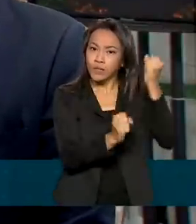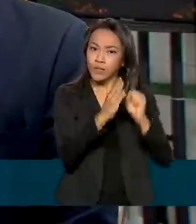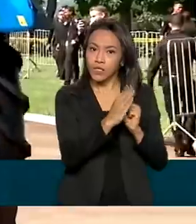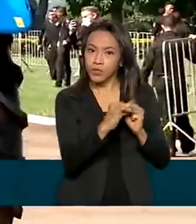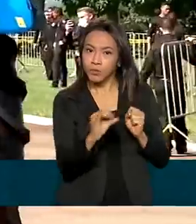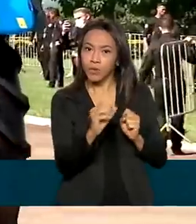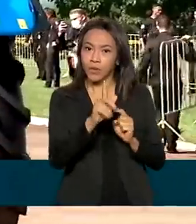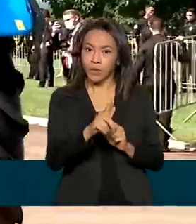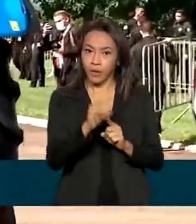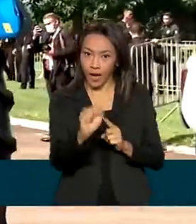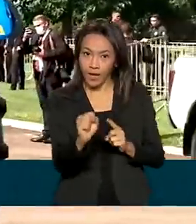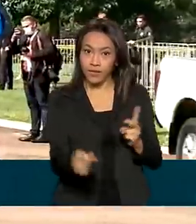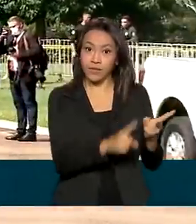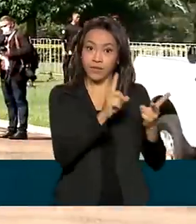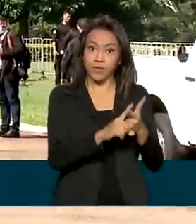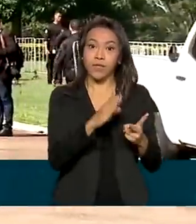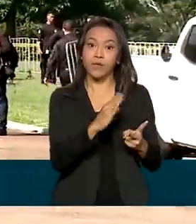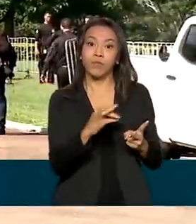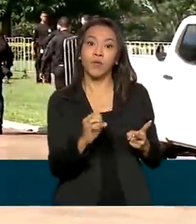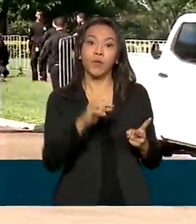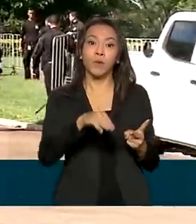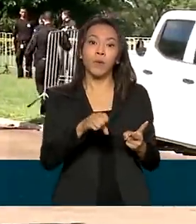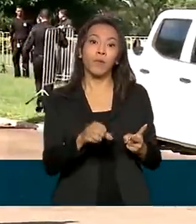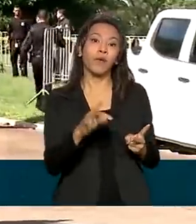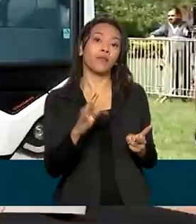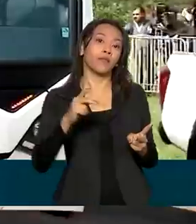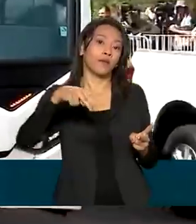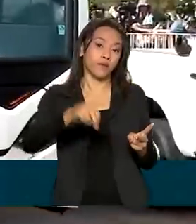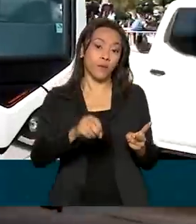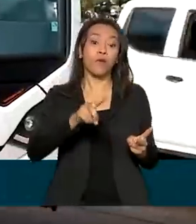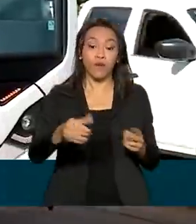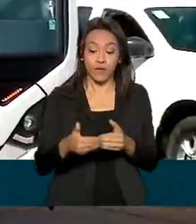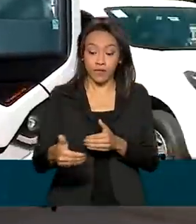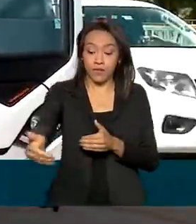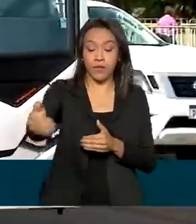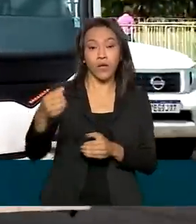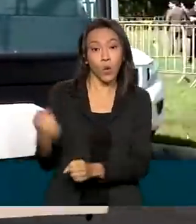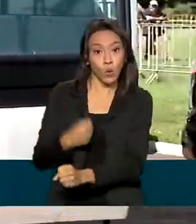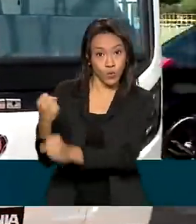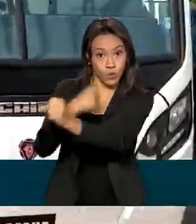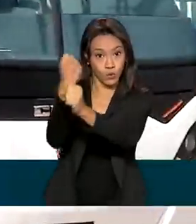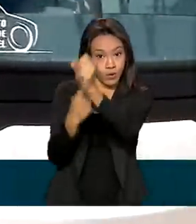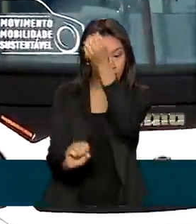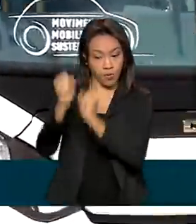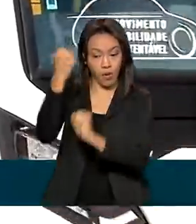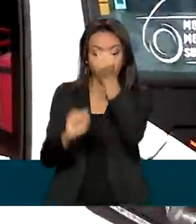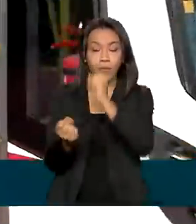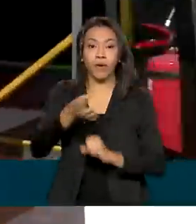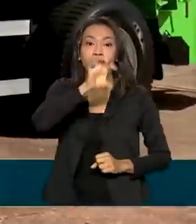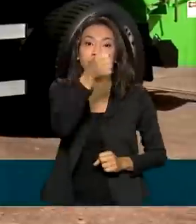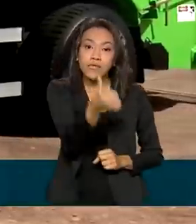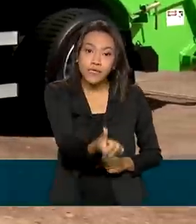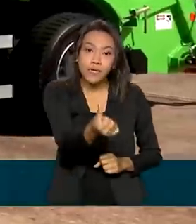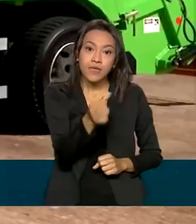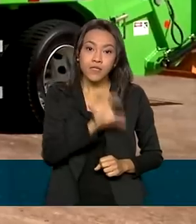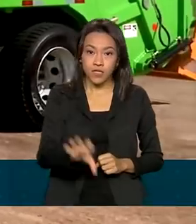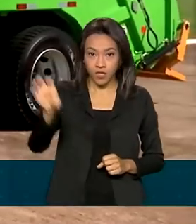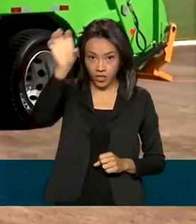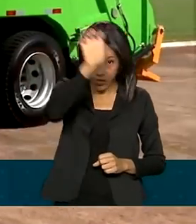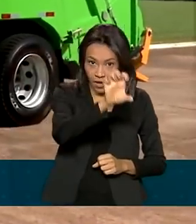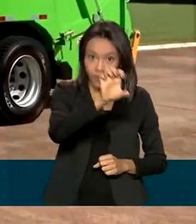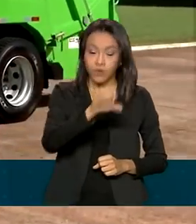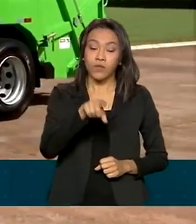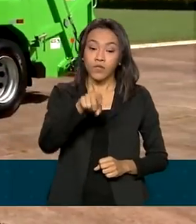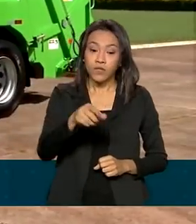biometano. Também serão construídas 25 novas usinas de biocombustível em seis estados. Com isso, a